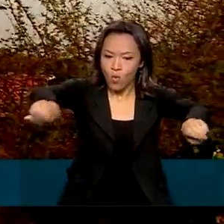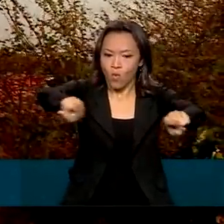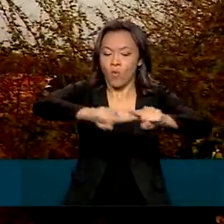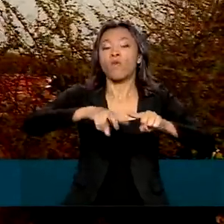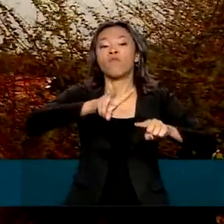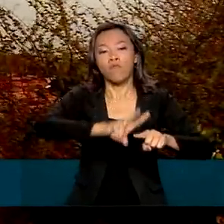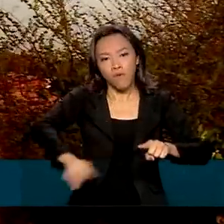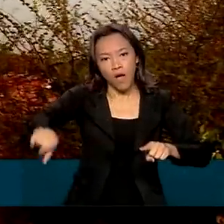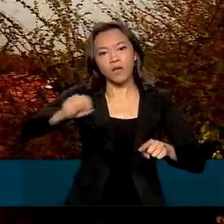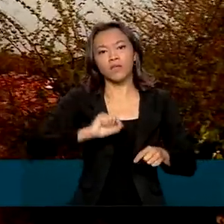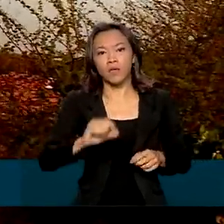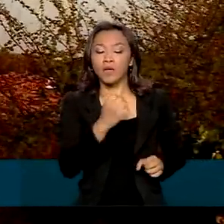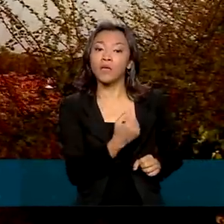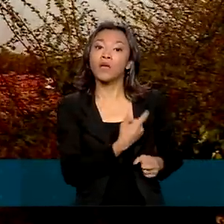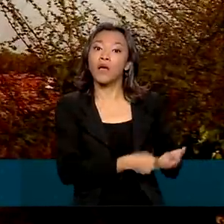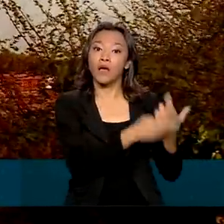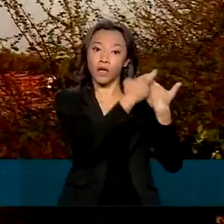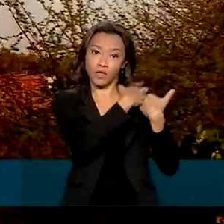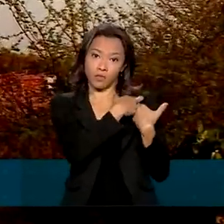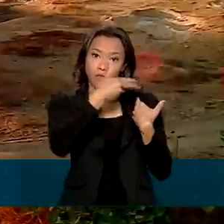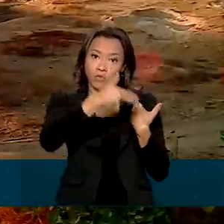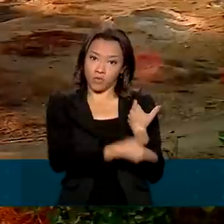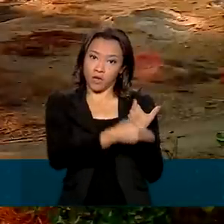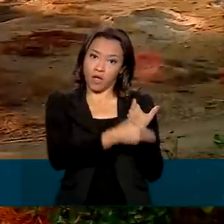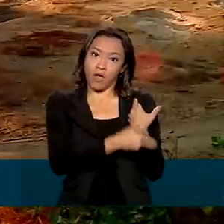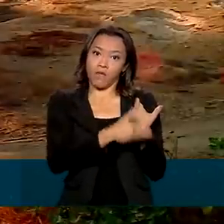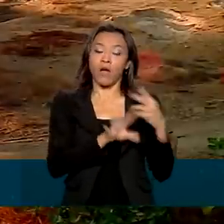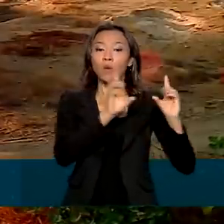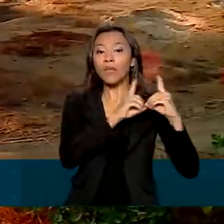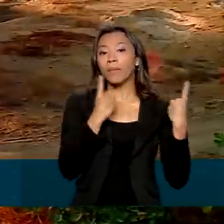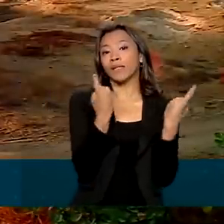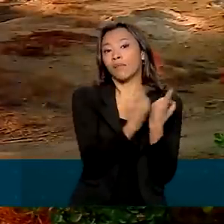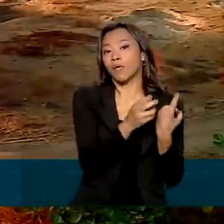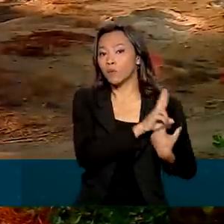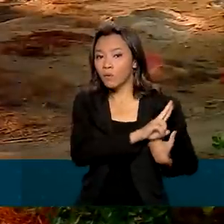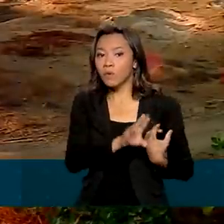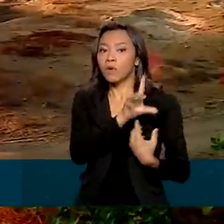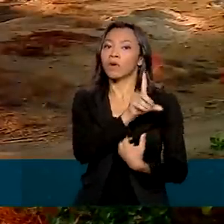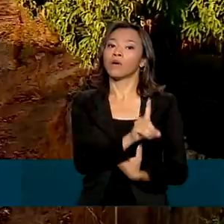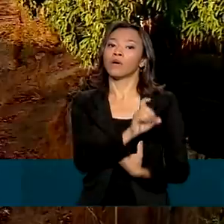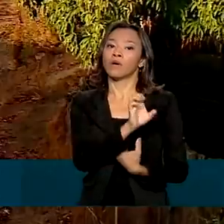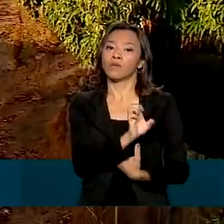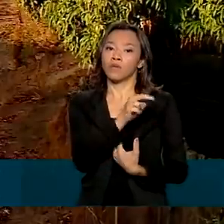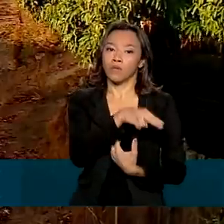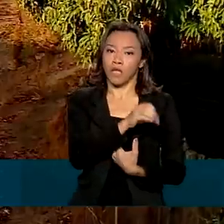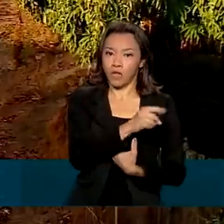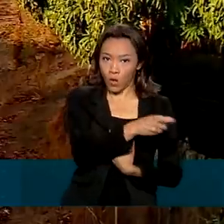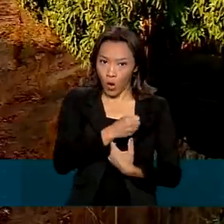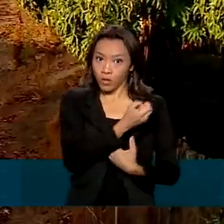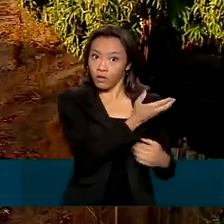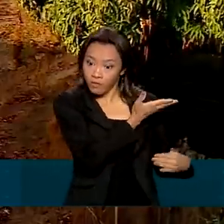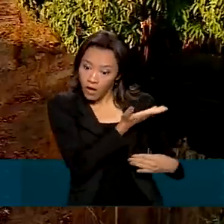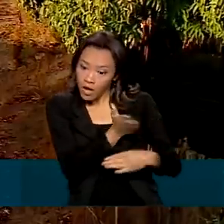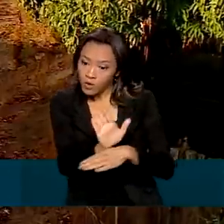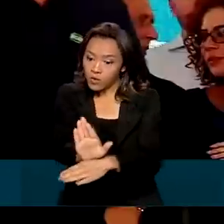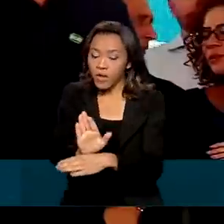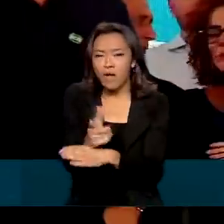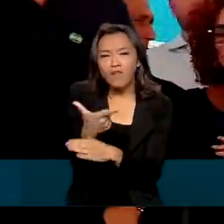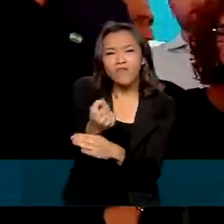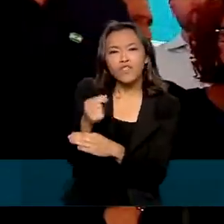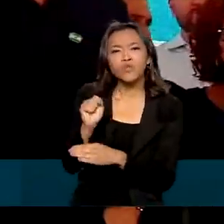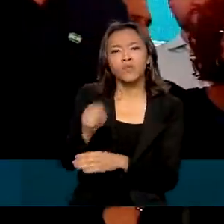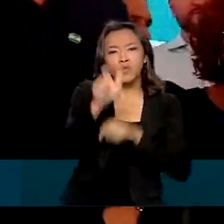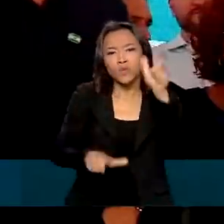pelo Departamento Nacional de Obras Contra Secas, DENOX, e devem beneficiar cerca de 20 mil pessoas.